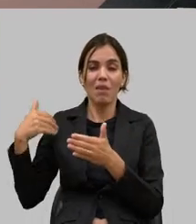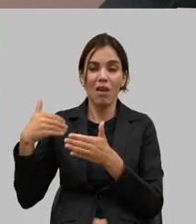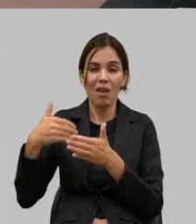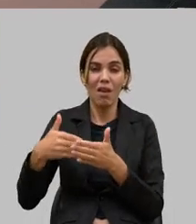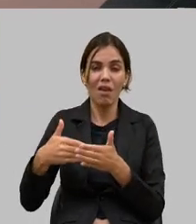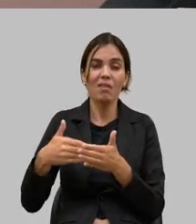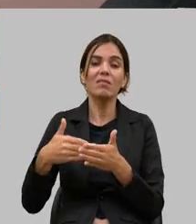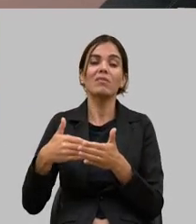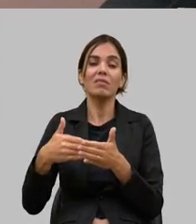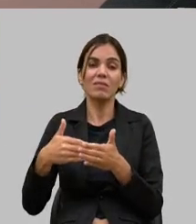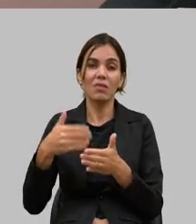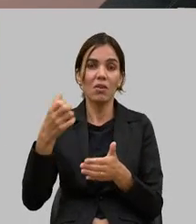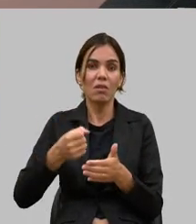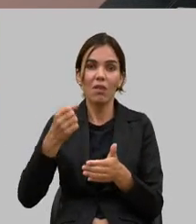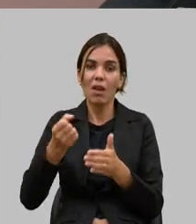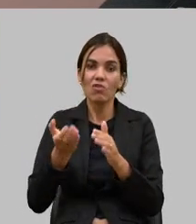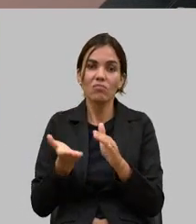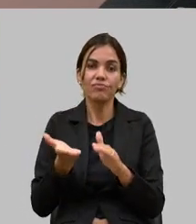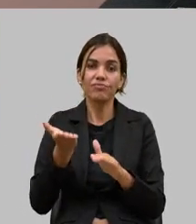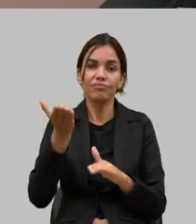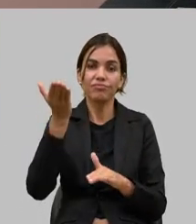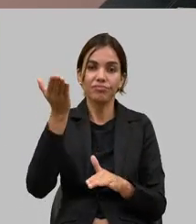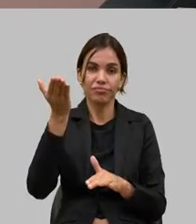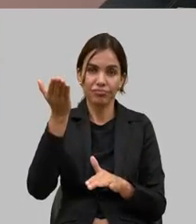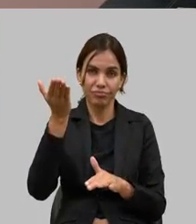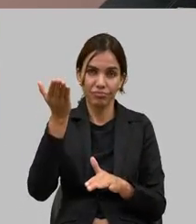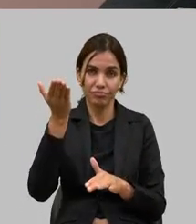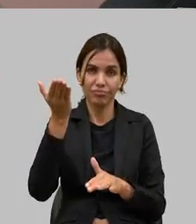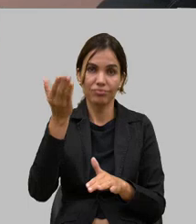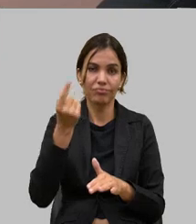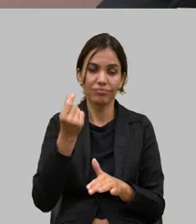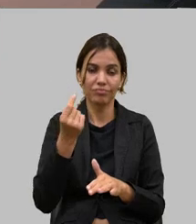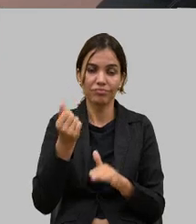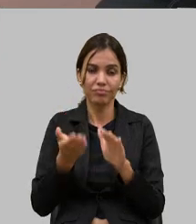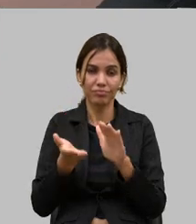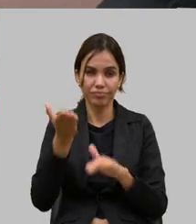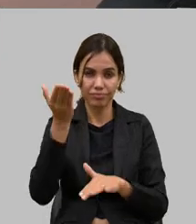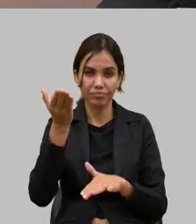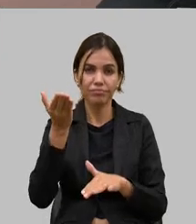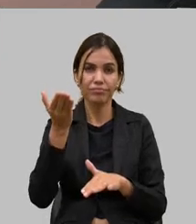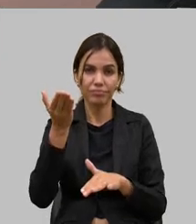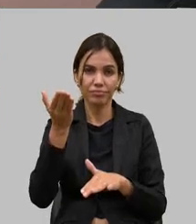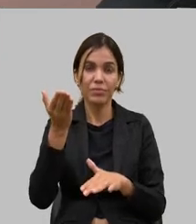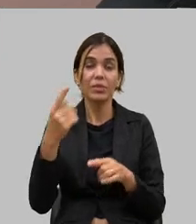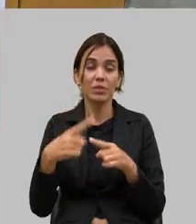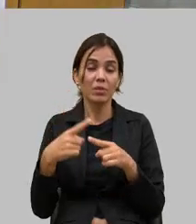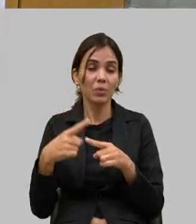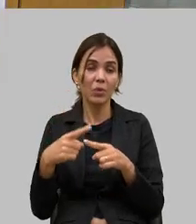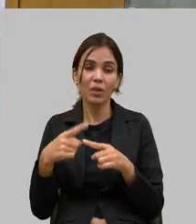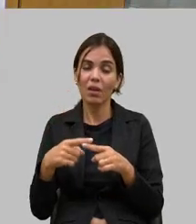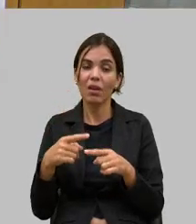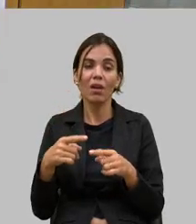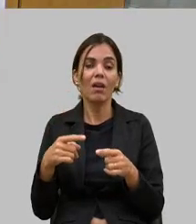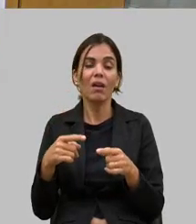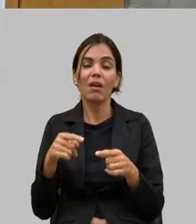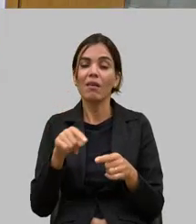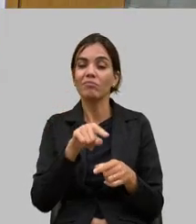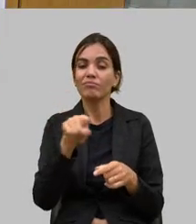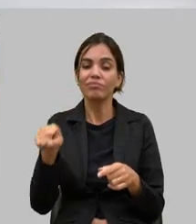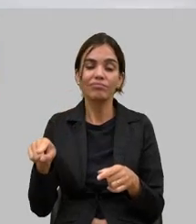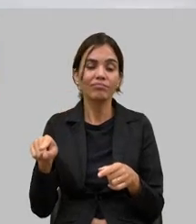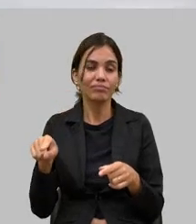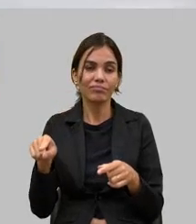o Minas Grita pelo Leite um deles foi que grande número de produtores largaram a atividade porque não tinham